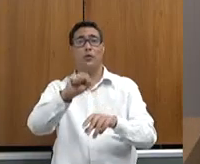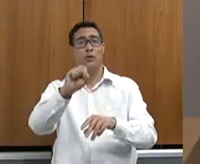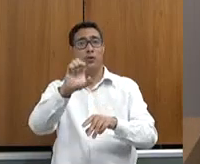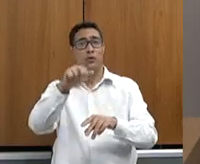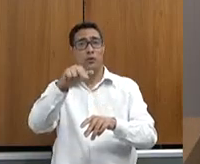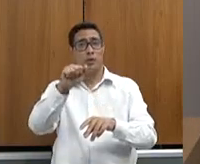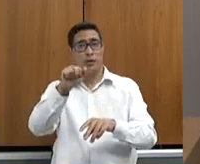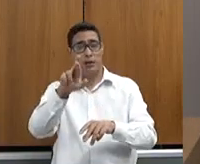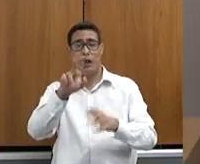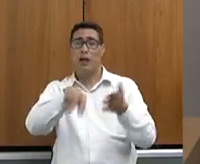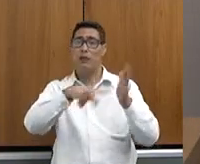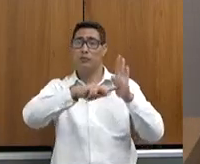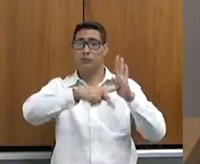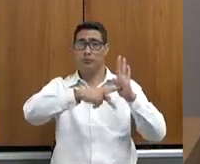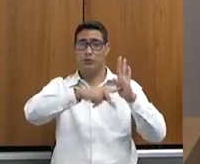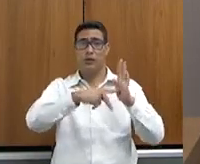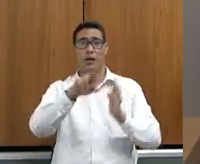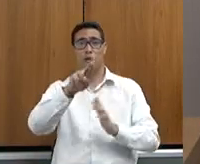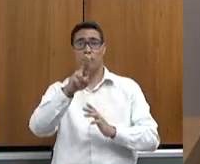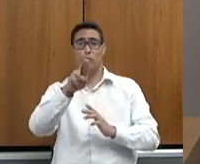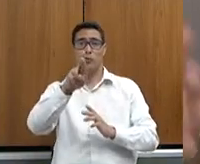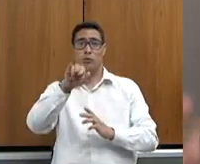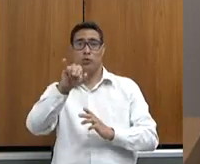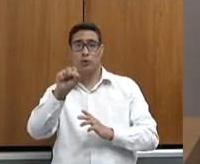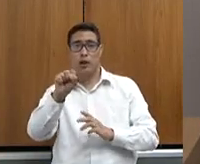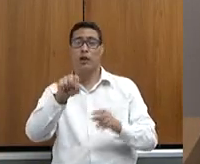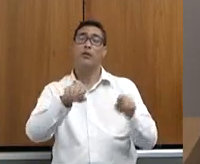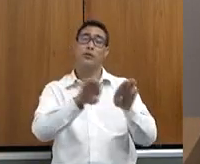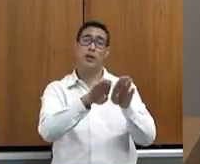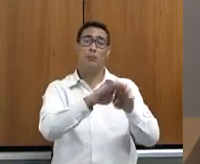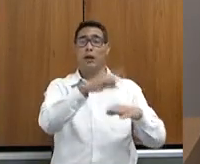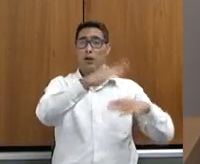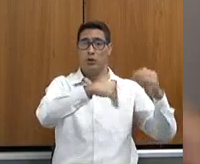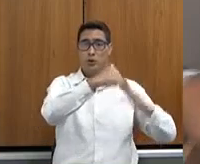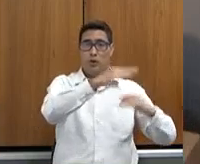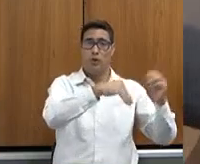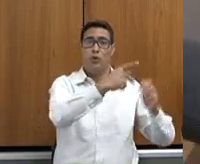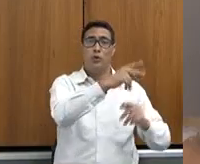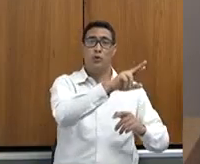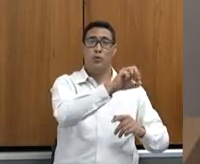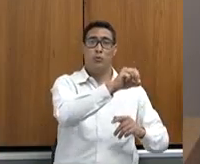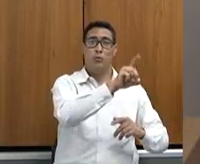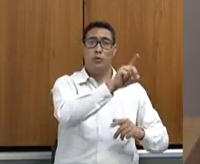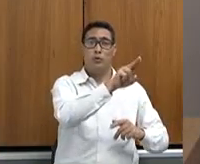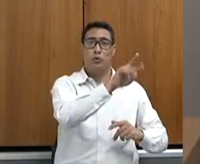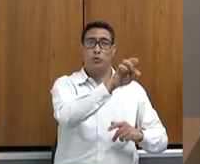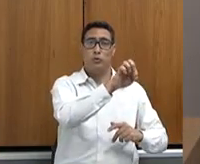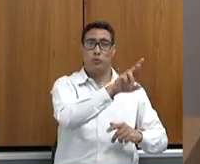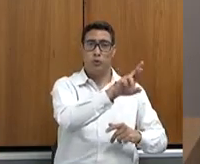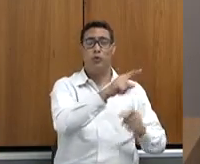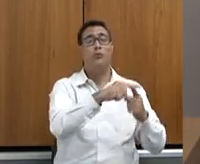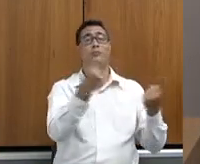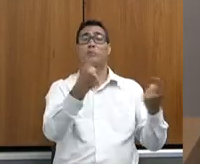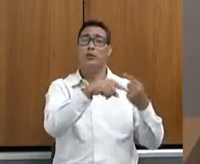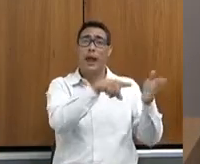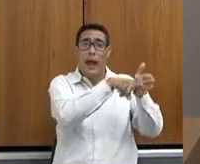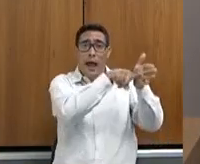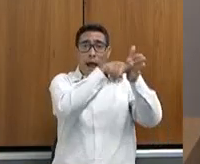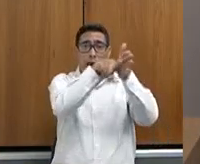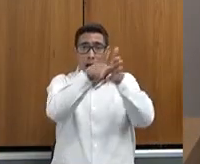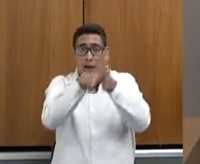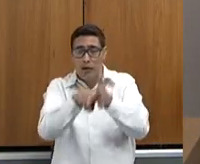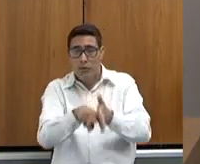dos sindicatos rurais, do produtor, poder entender isso. E a inspeção, ela é mais complexa, porque a inspeção industrial,